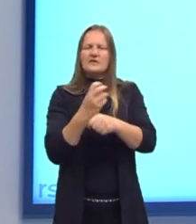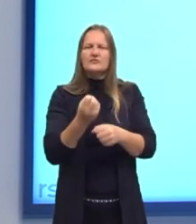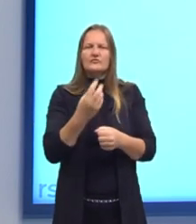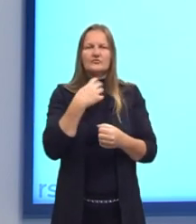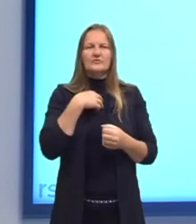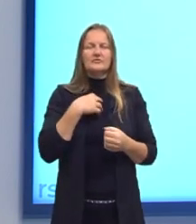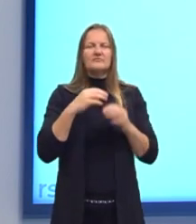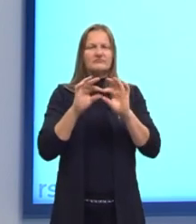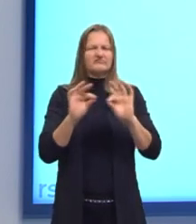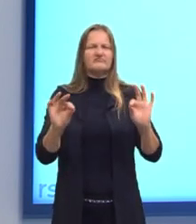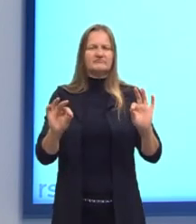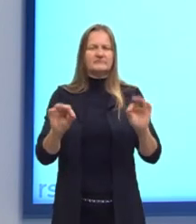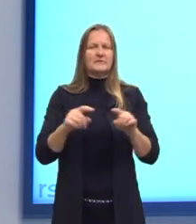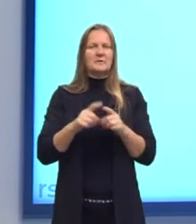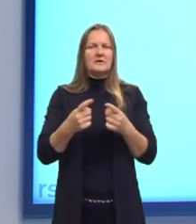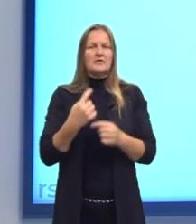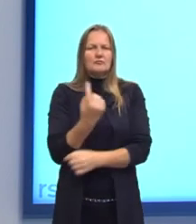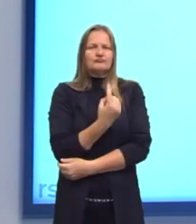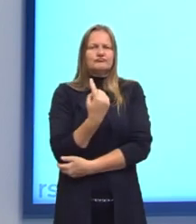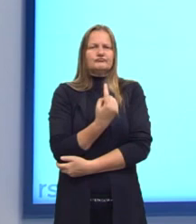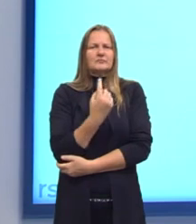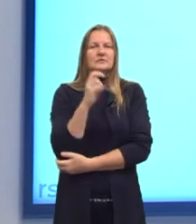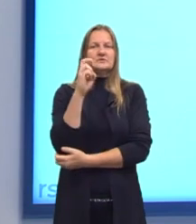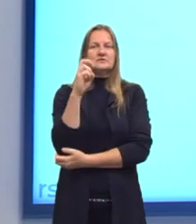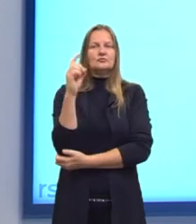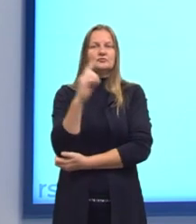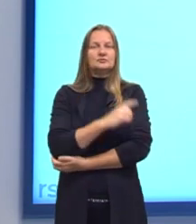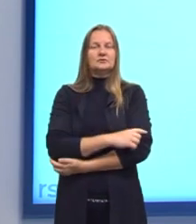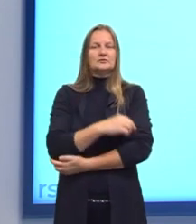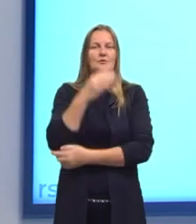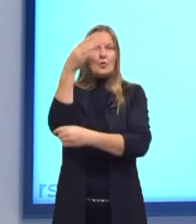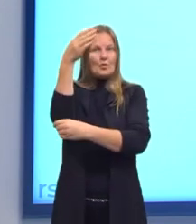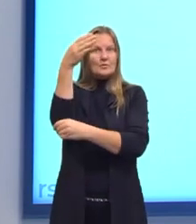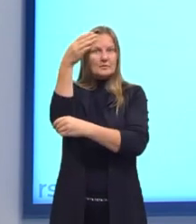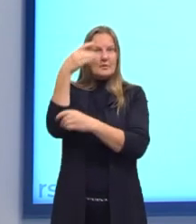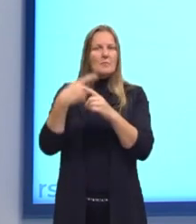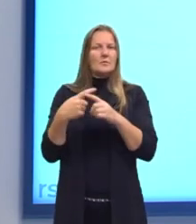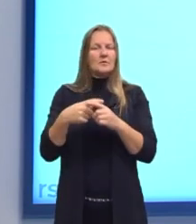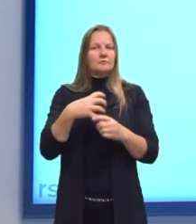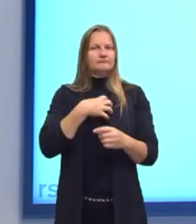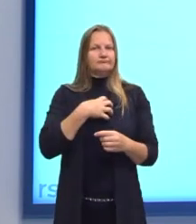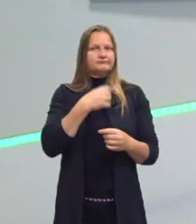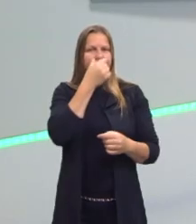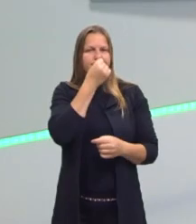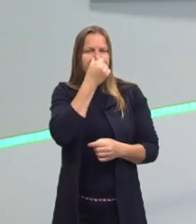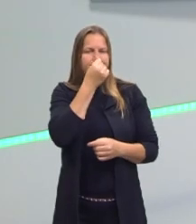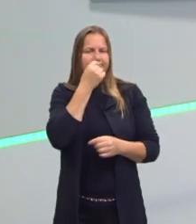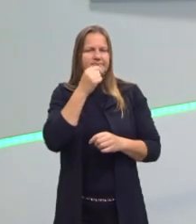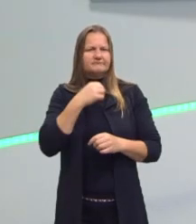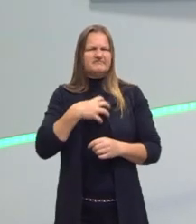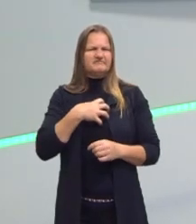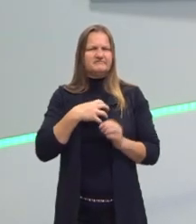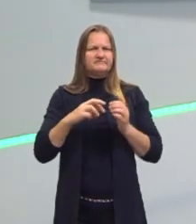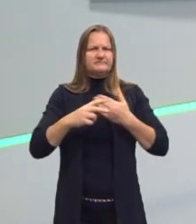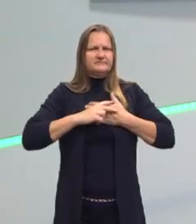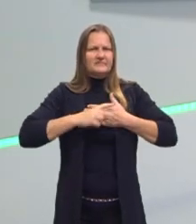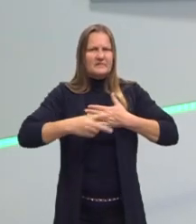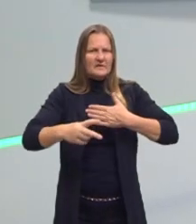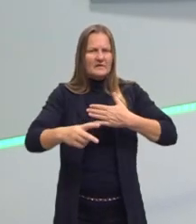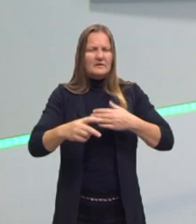Eles, então, ficaram isolados por cinco dias em um hotel para que os sintomas manifestados fossem avaliados pelos